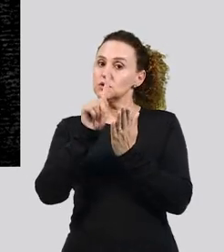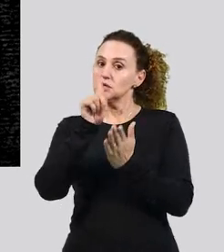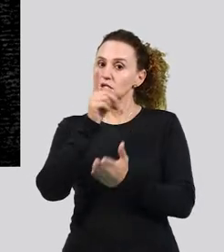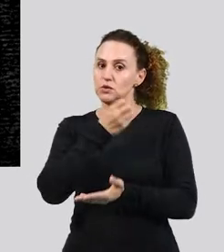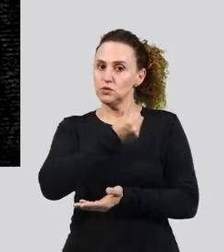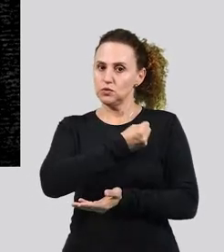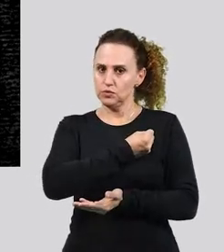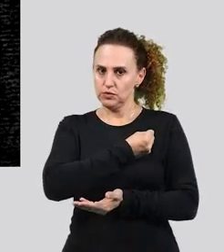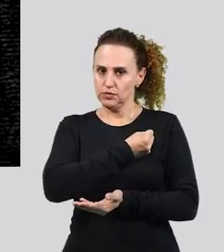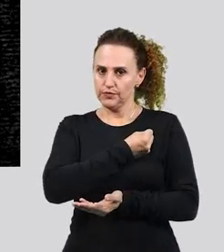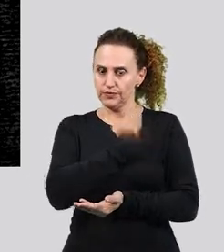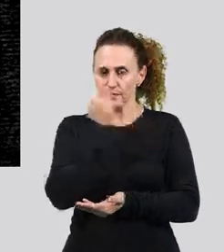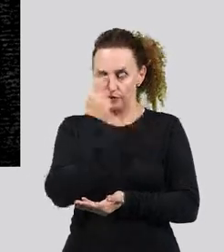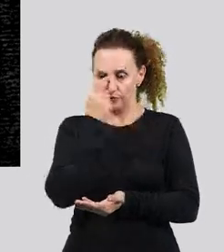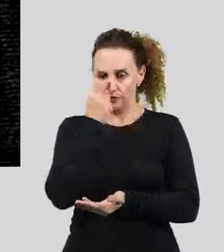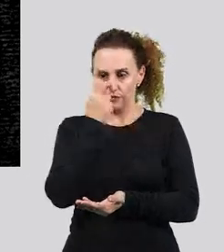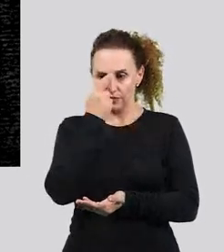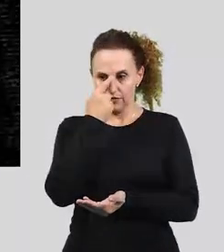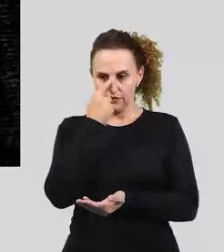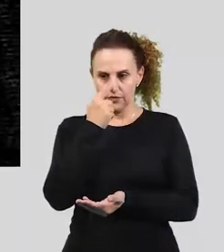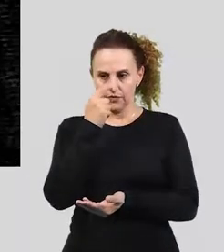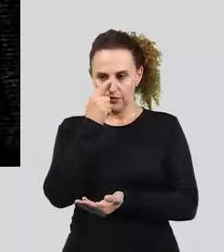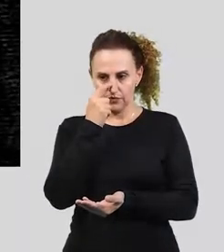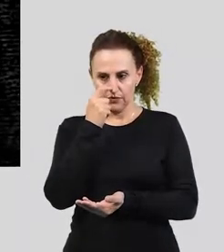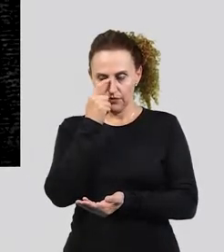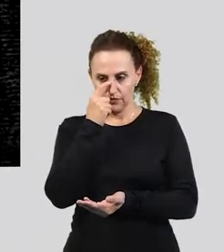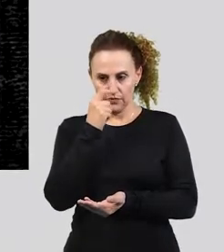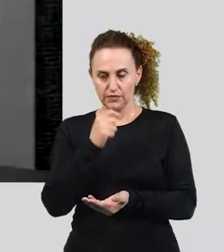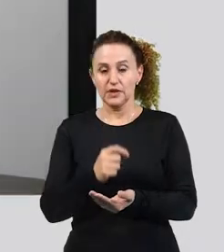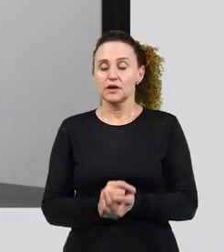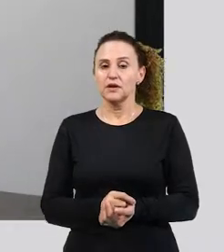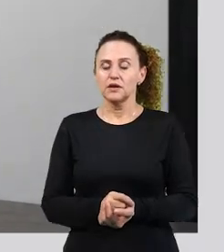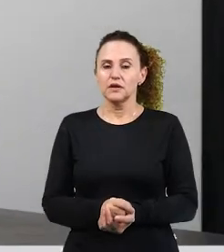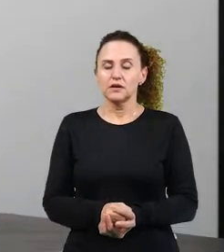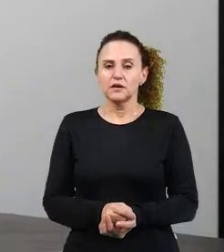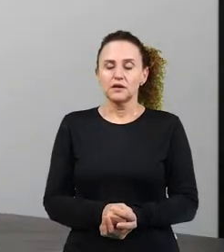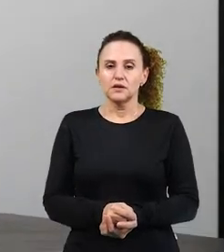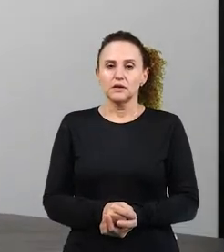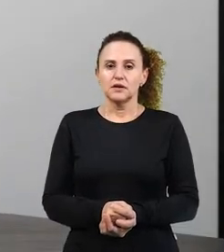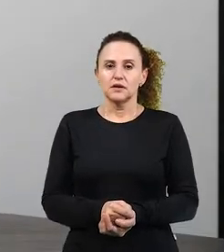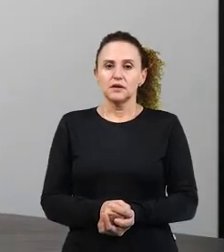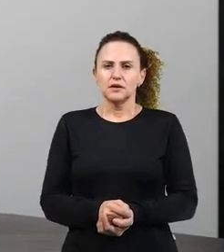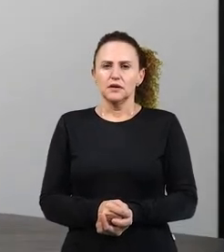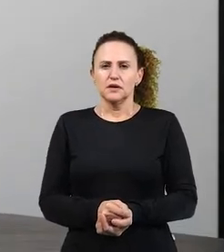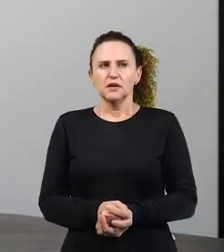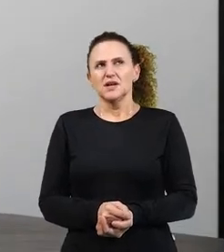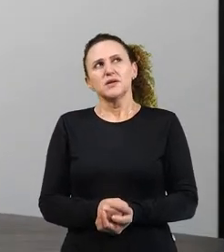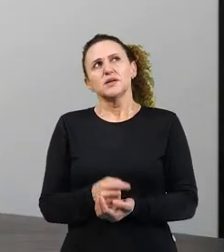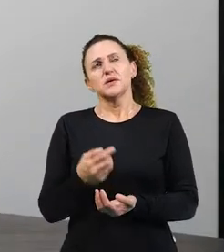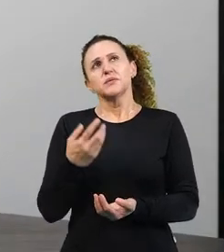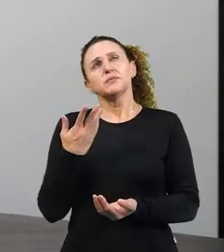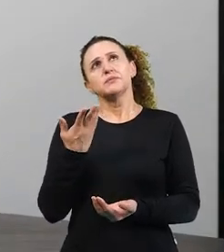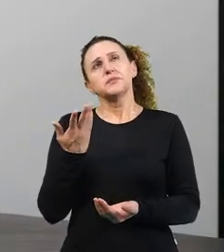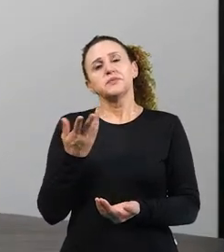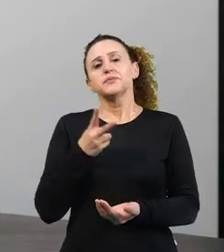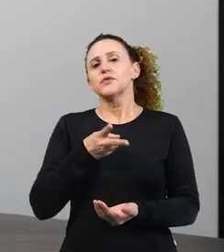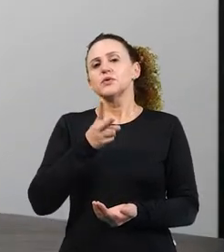Na sequência, então, a gente vai falar, tá bom, como que